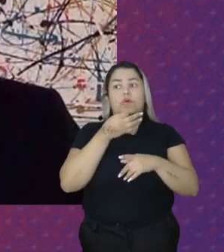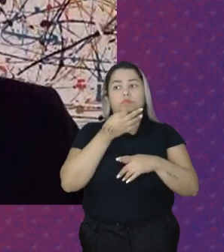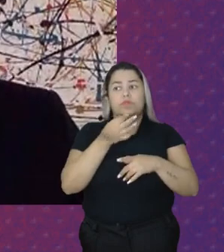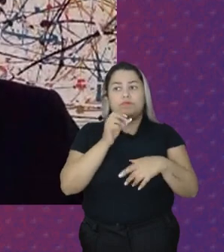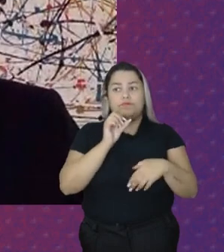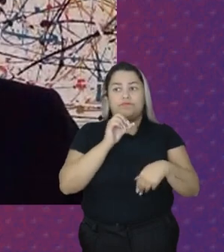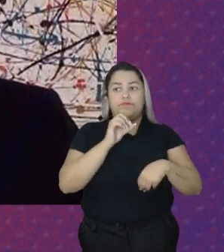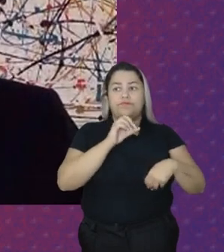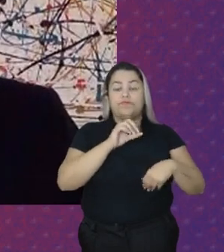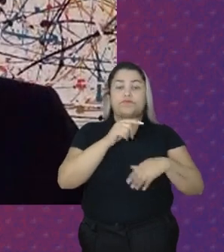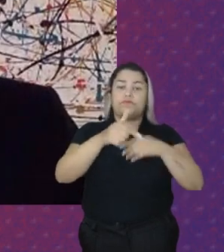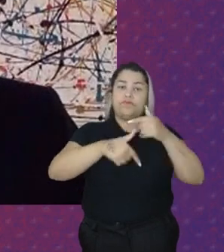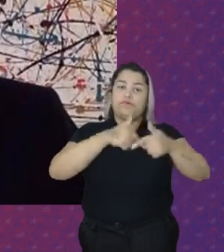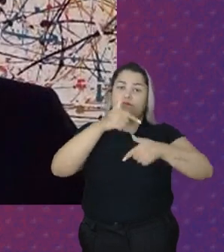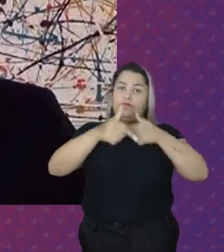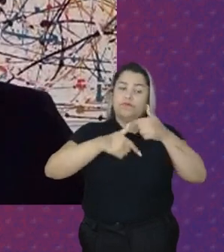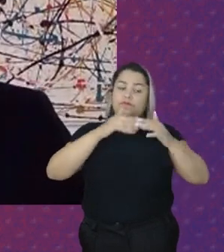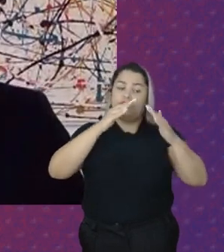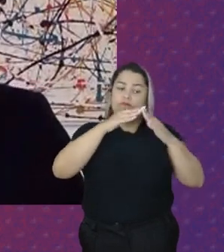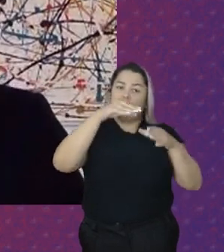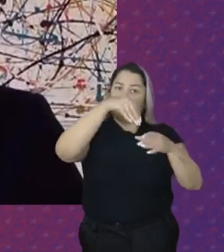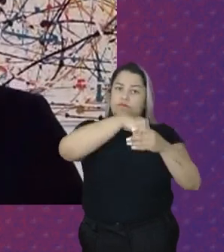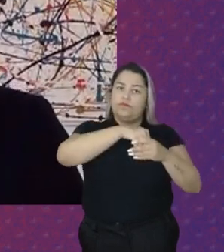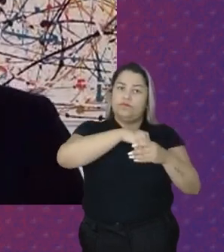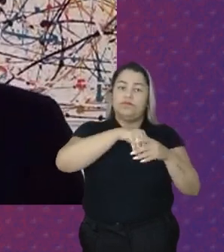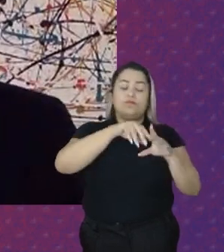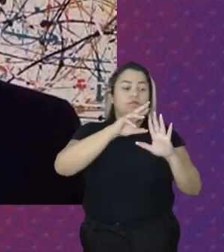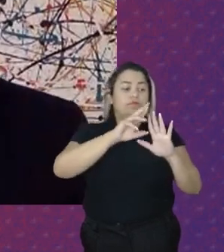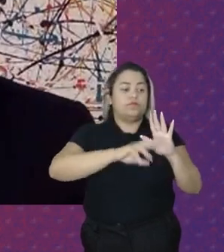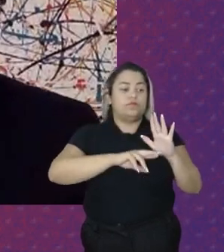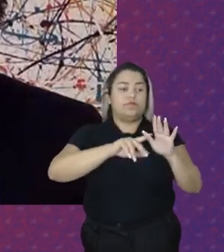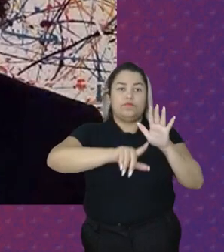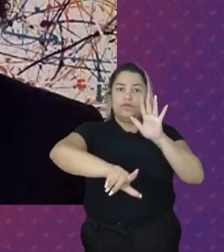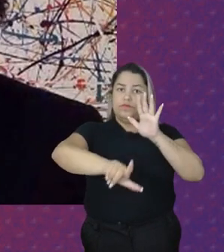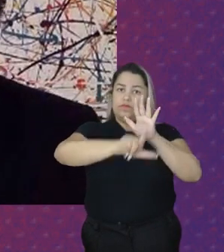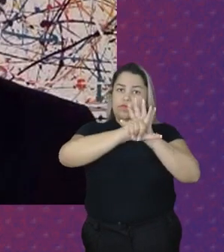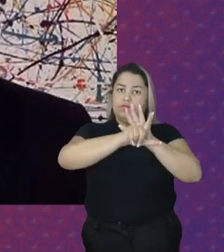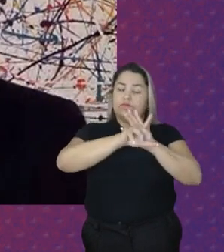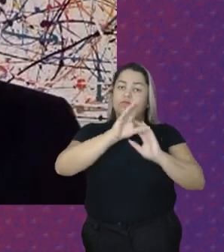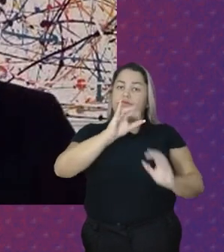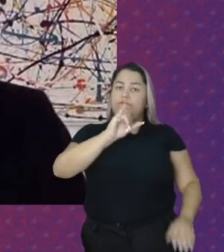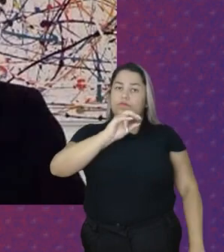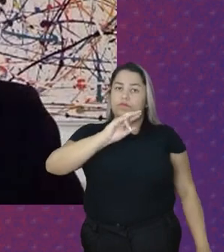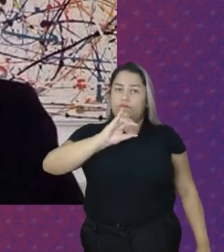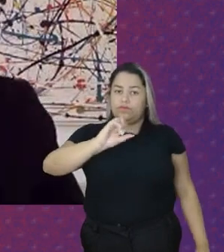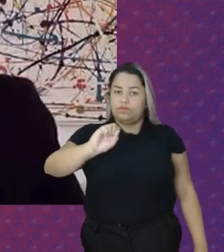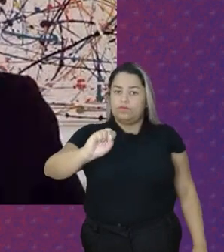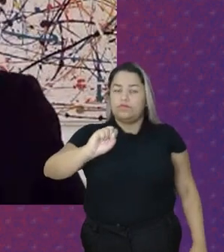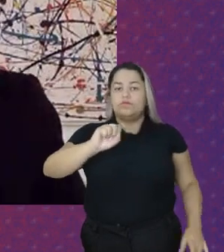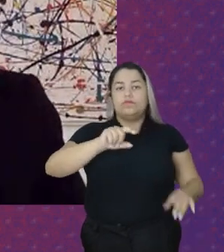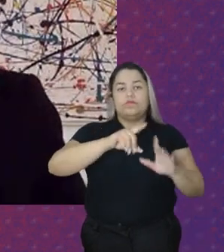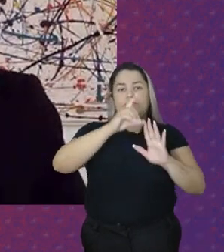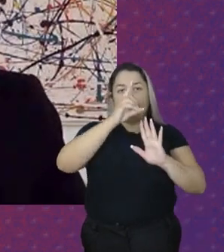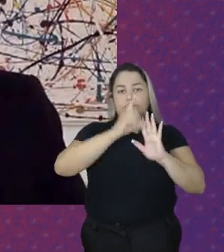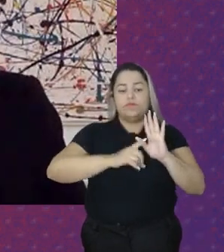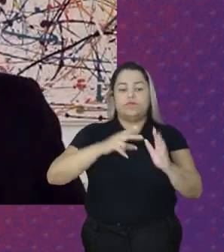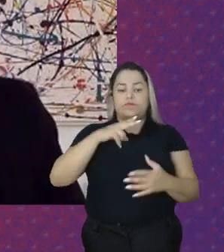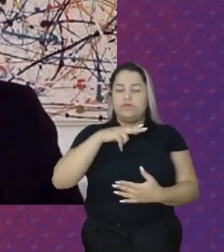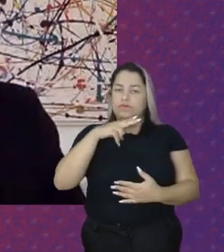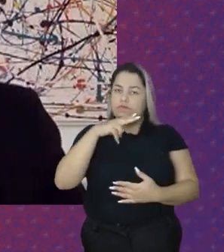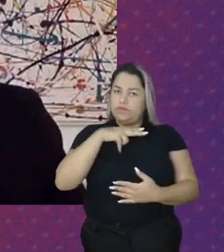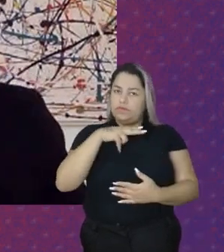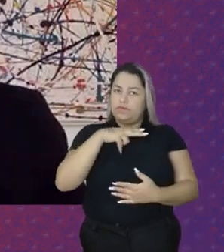A relação De emprego Doméstico Regida Pela legislação civil Ou seja Pelo direito Privado